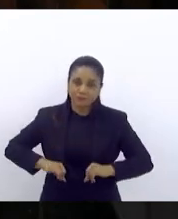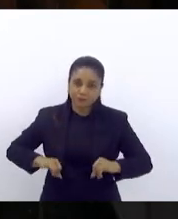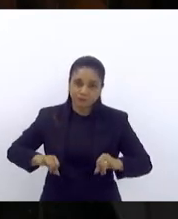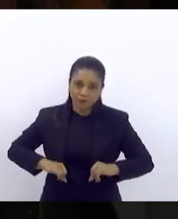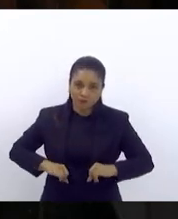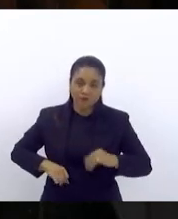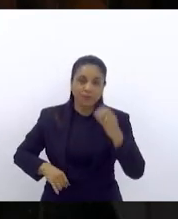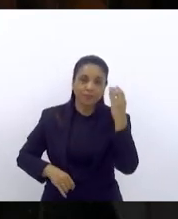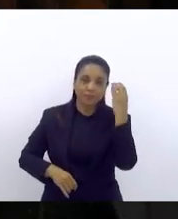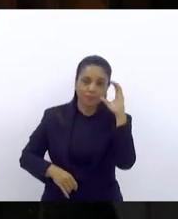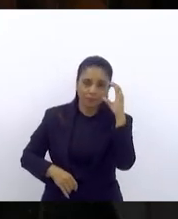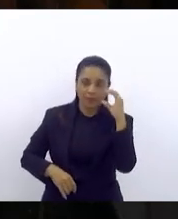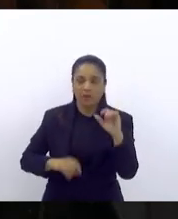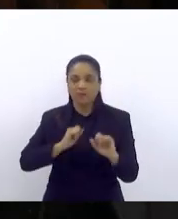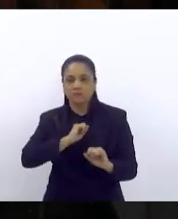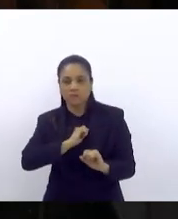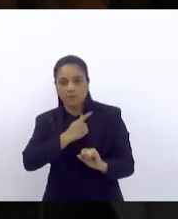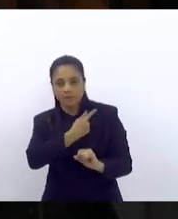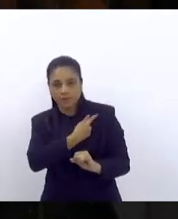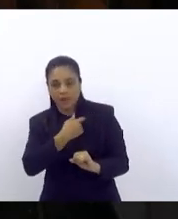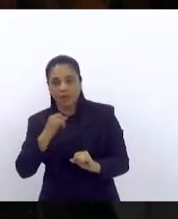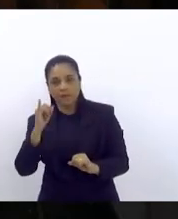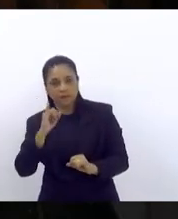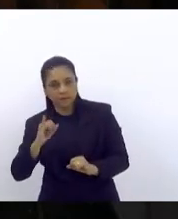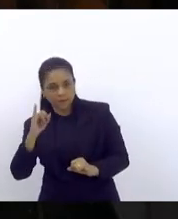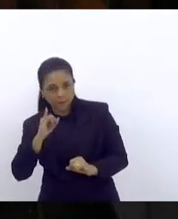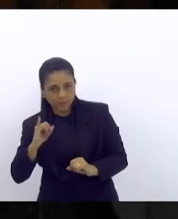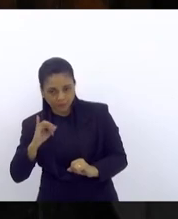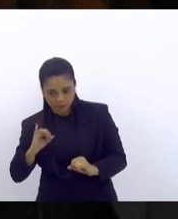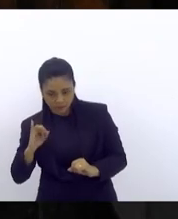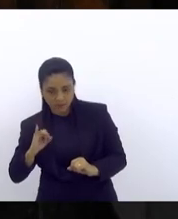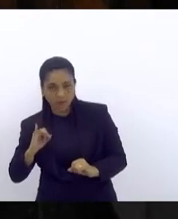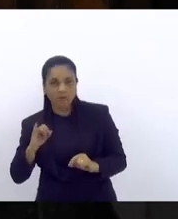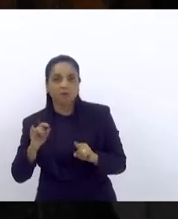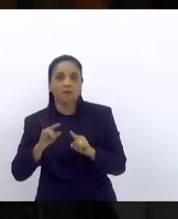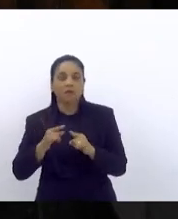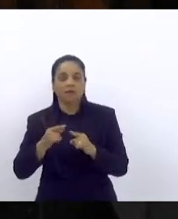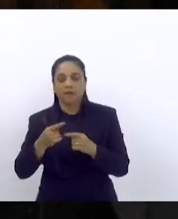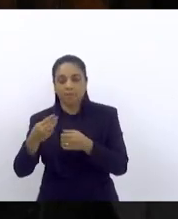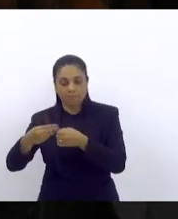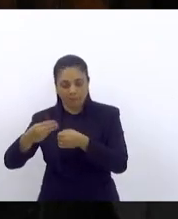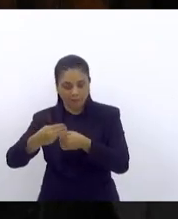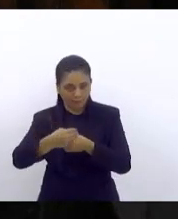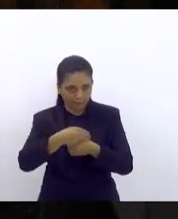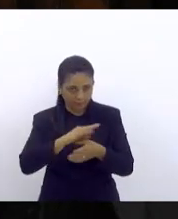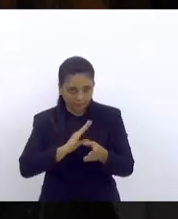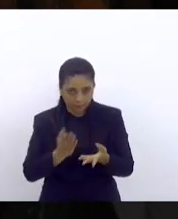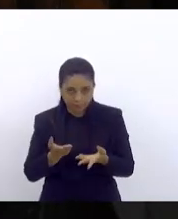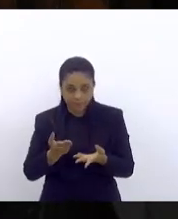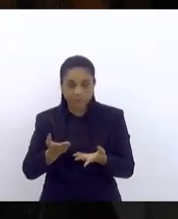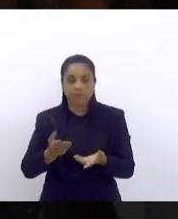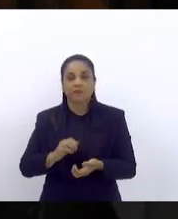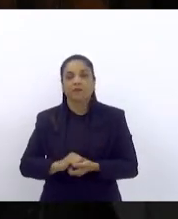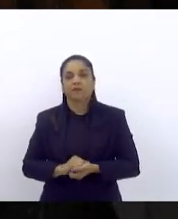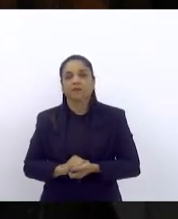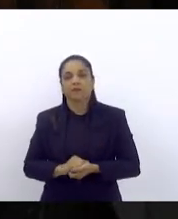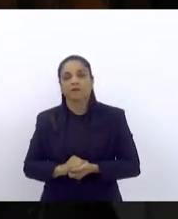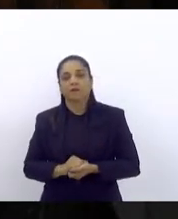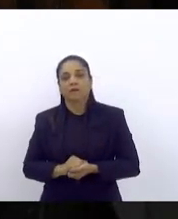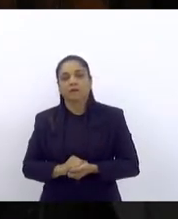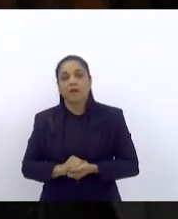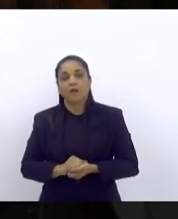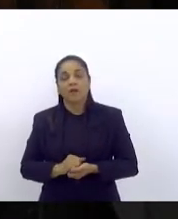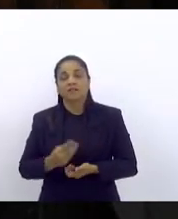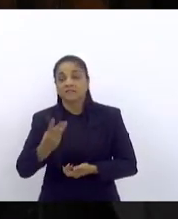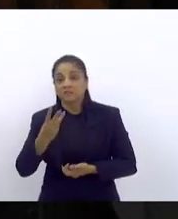Niterói São Gonçalo Itaborei e adjacências agora com os três